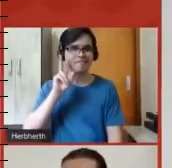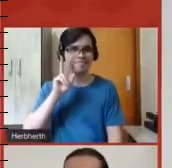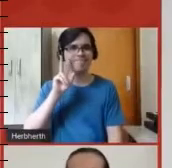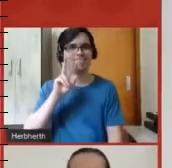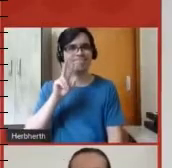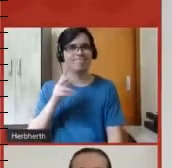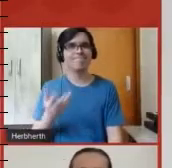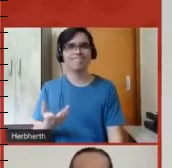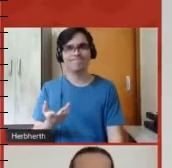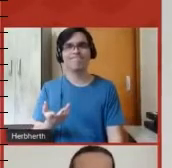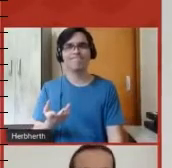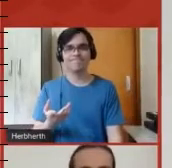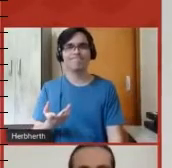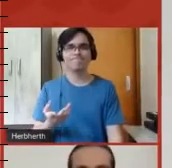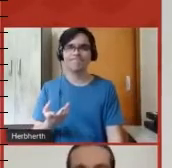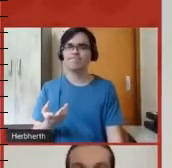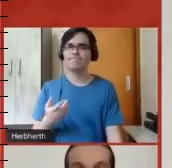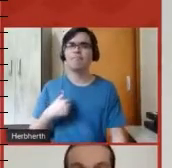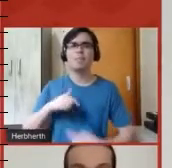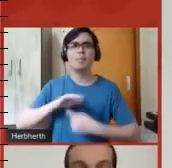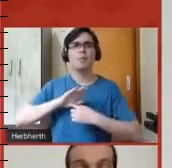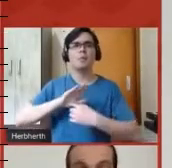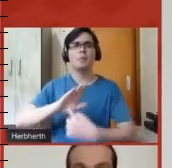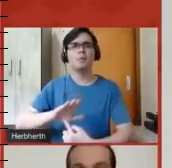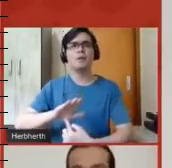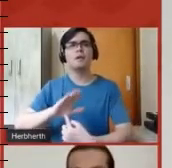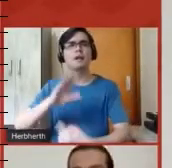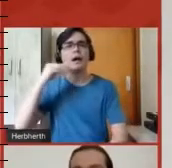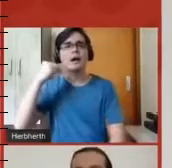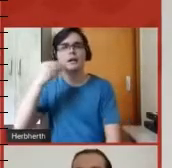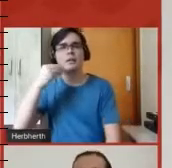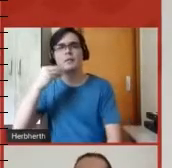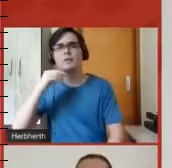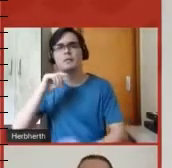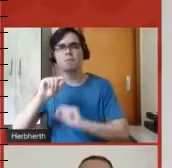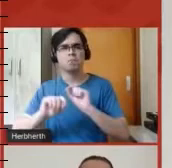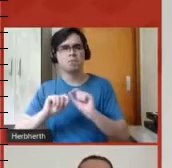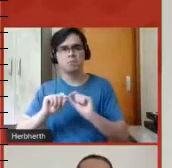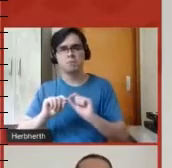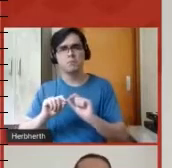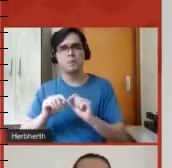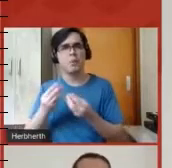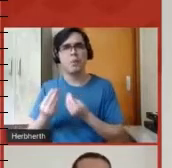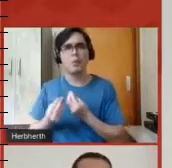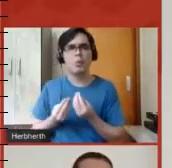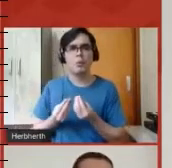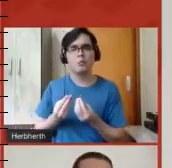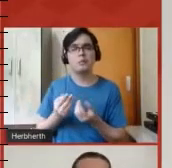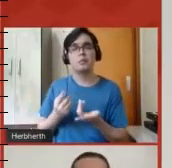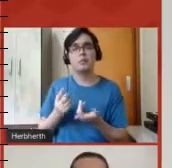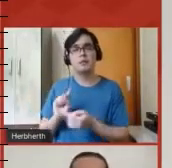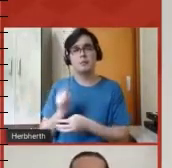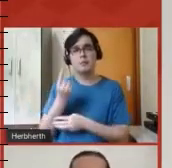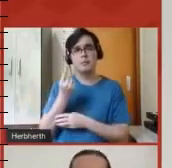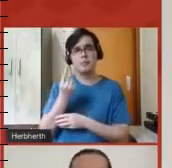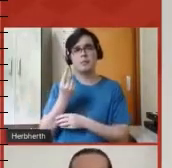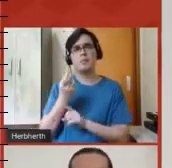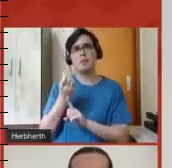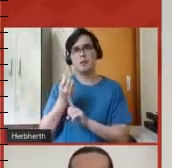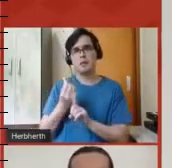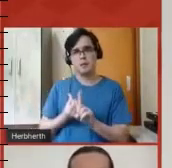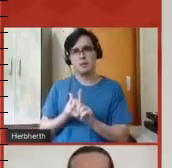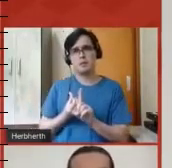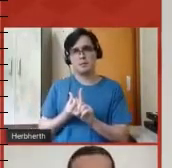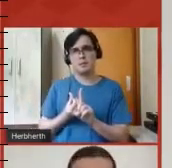trazer um pouco do que foi essa experiência que nós tivemos nesse primeiro semestre com